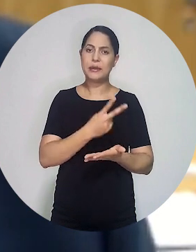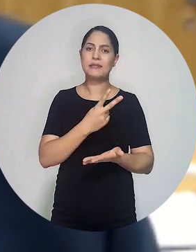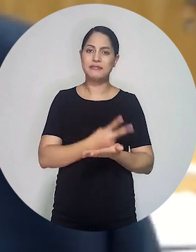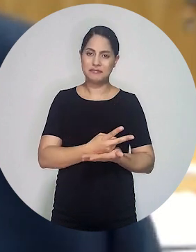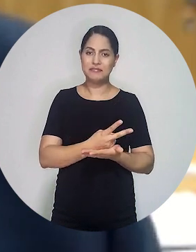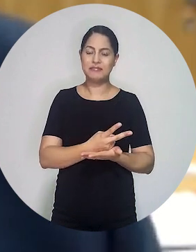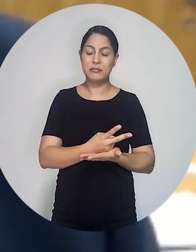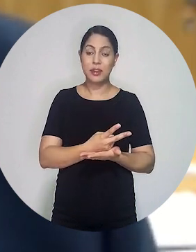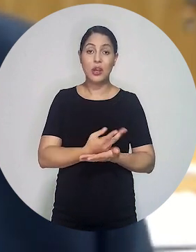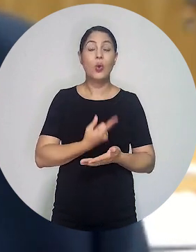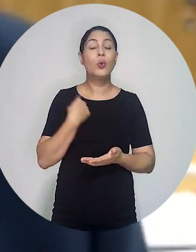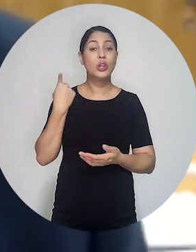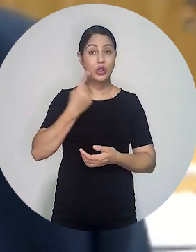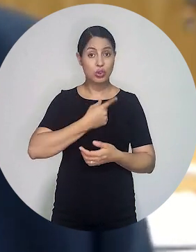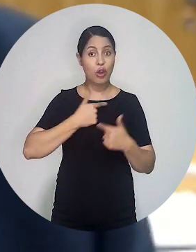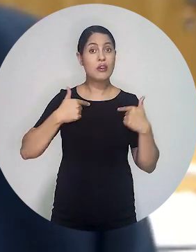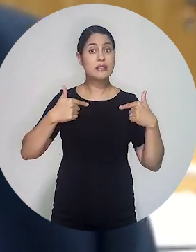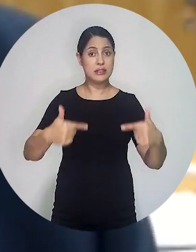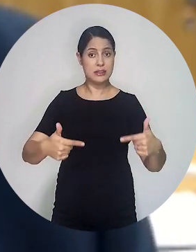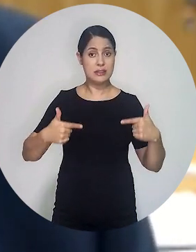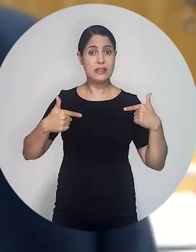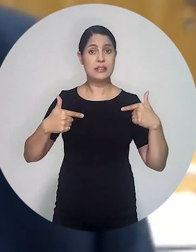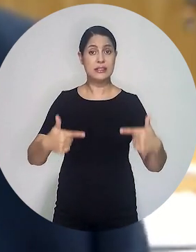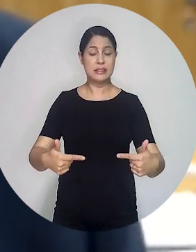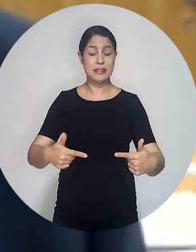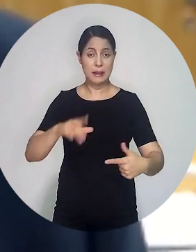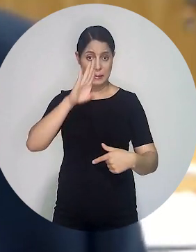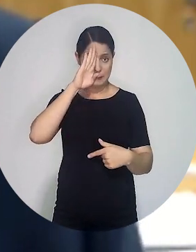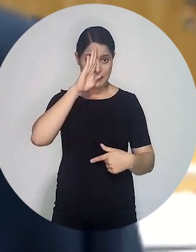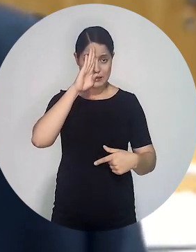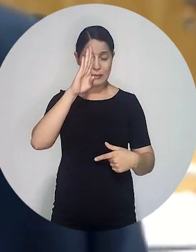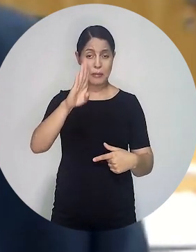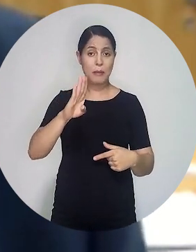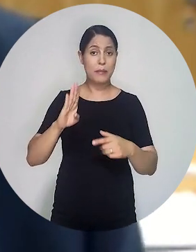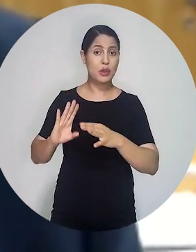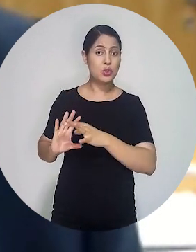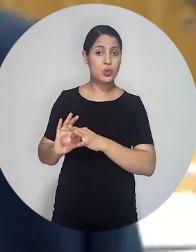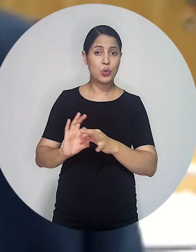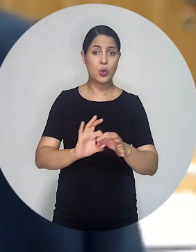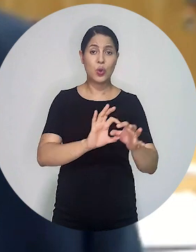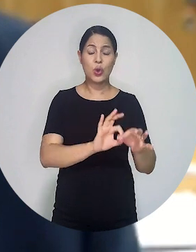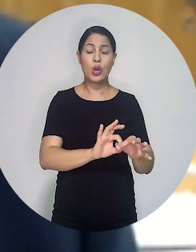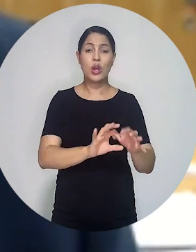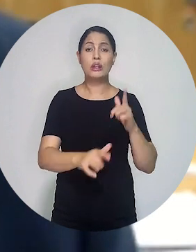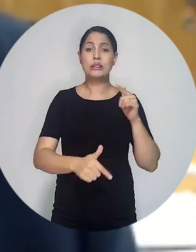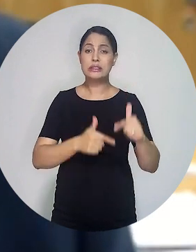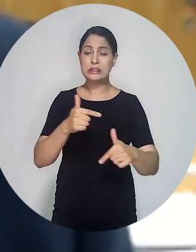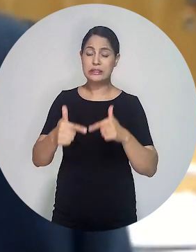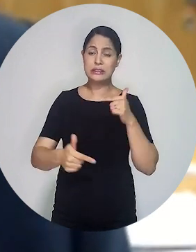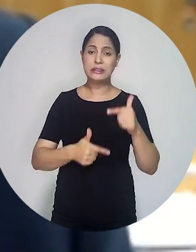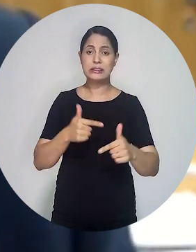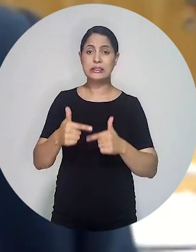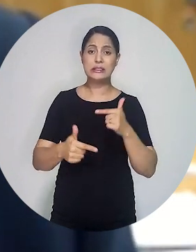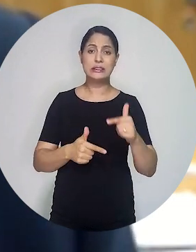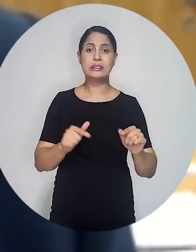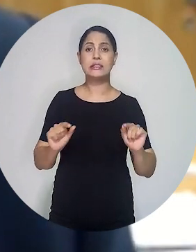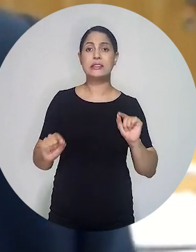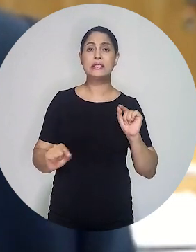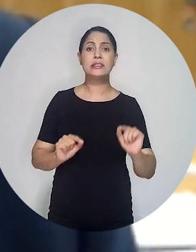mais, ou melhor dizendo, o que temos feito, além das questões da atuação